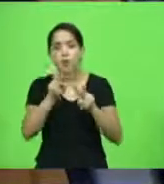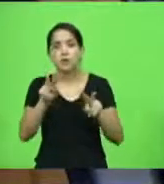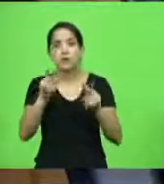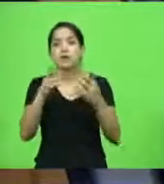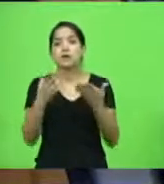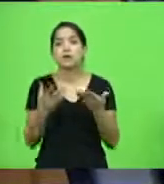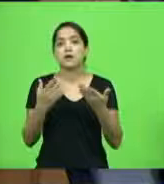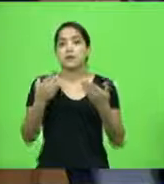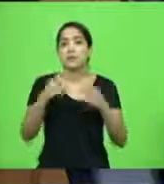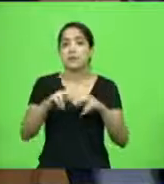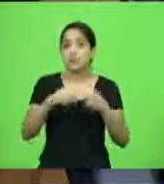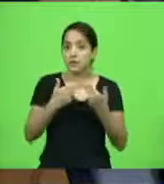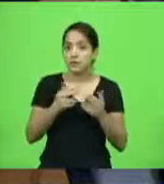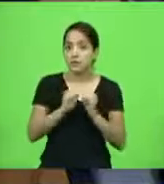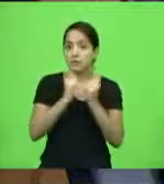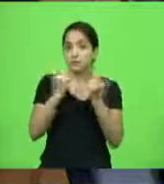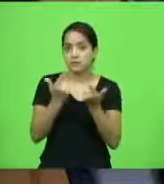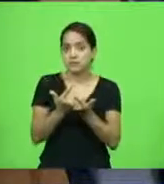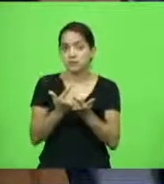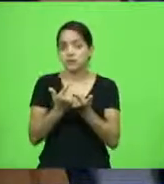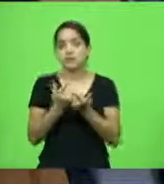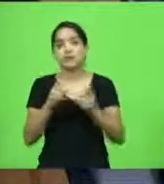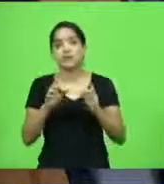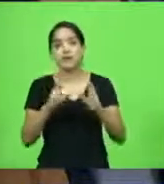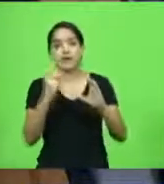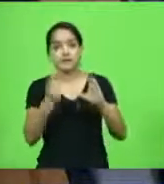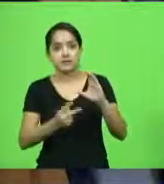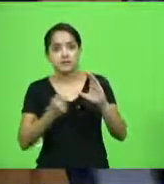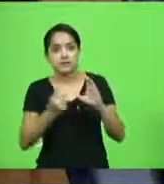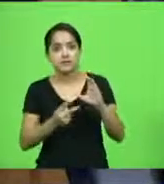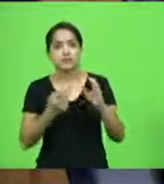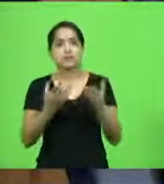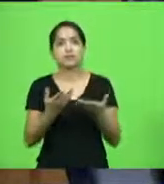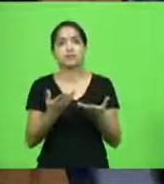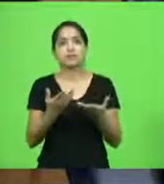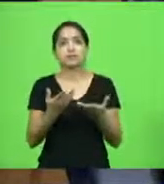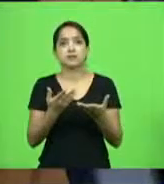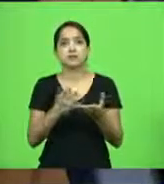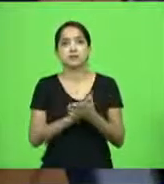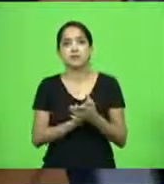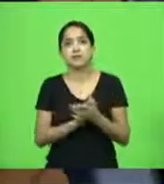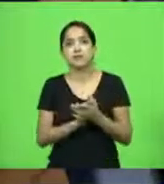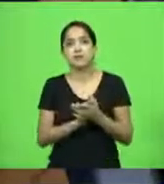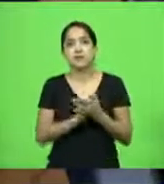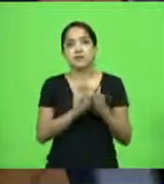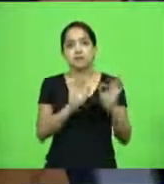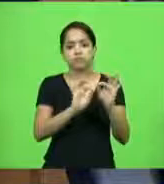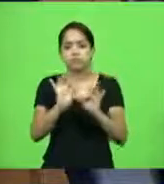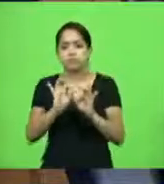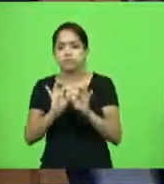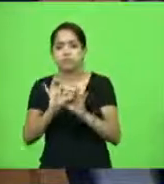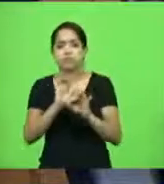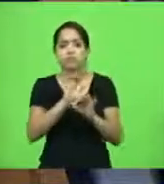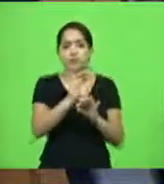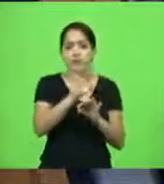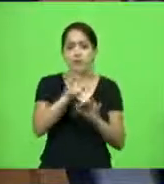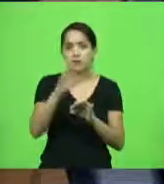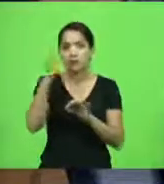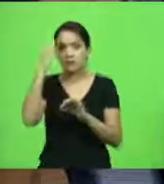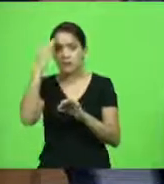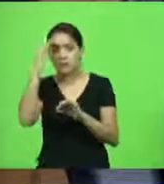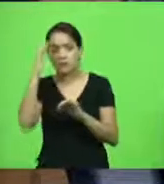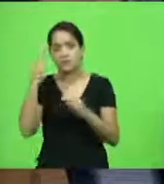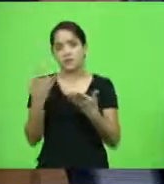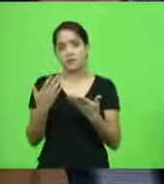que a Assembleia Legislativa, as câmaras municipais, é como se fosse um mosaico. Cada um tem um entendimento, cada um tem uma luta, uma